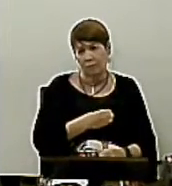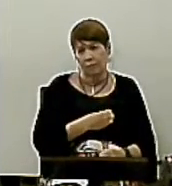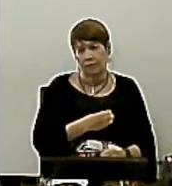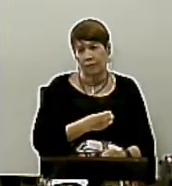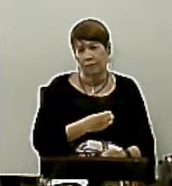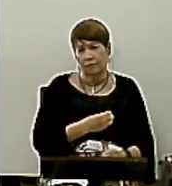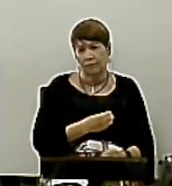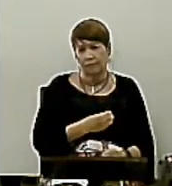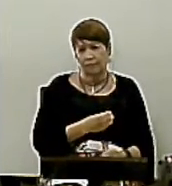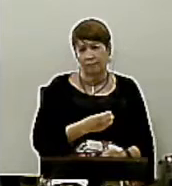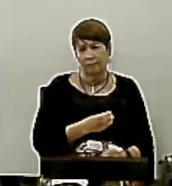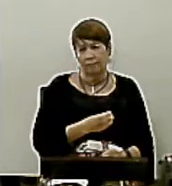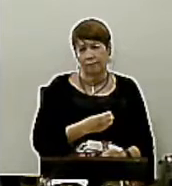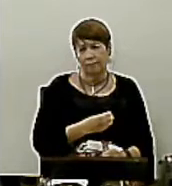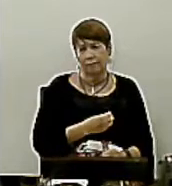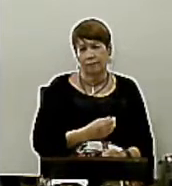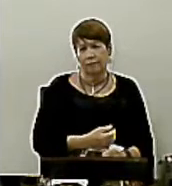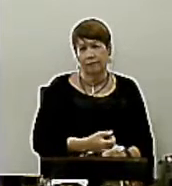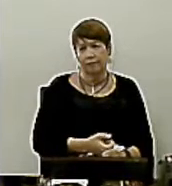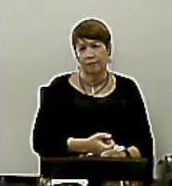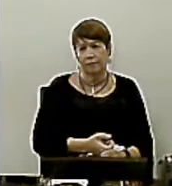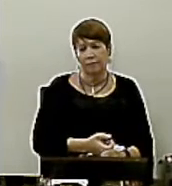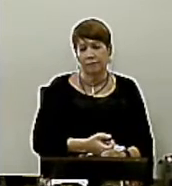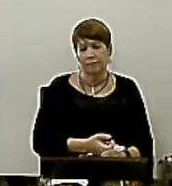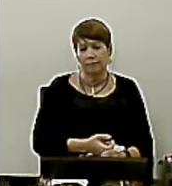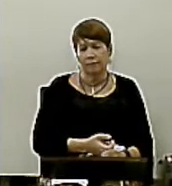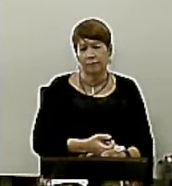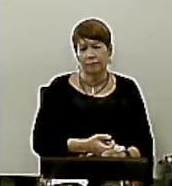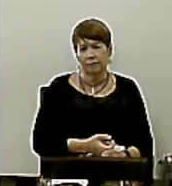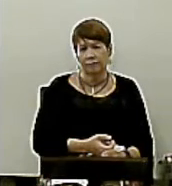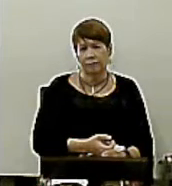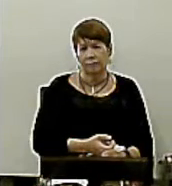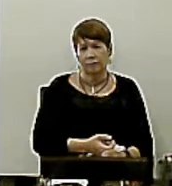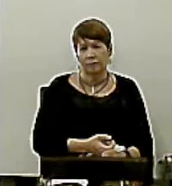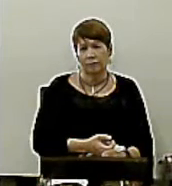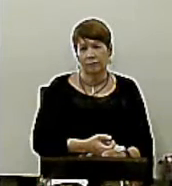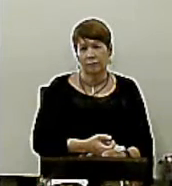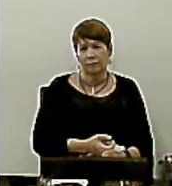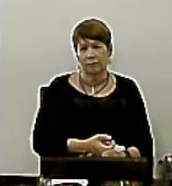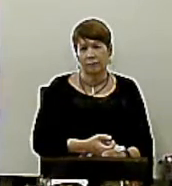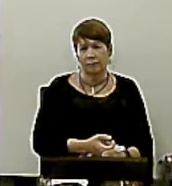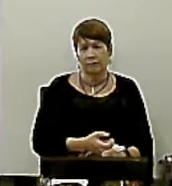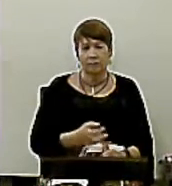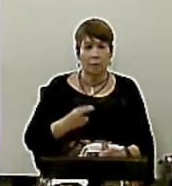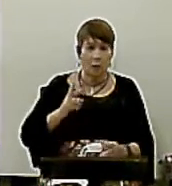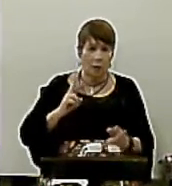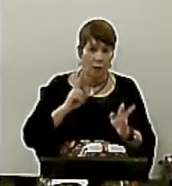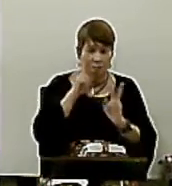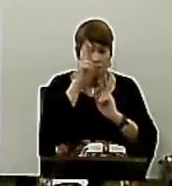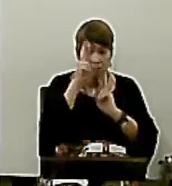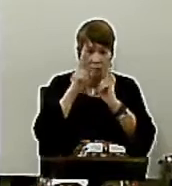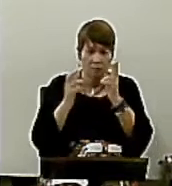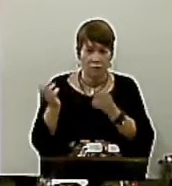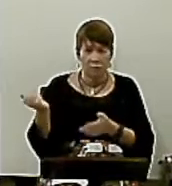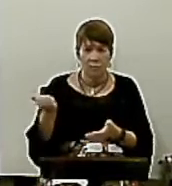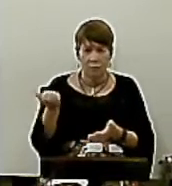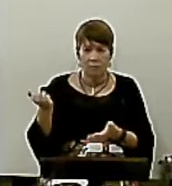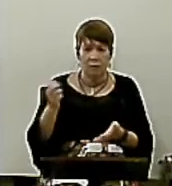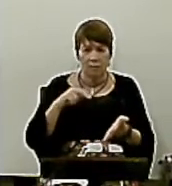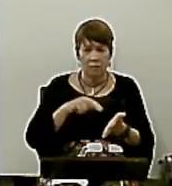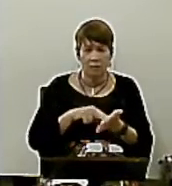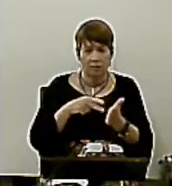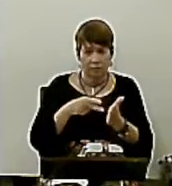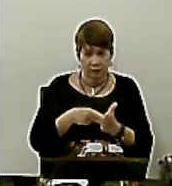A força Do querer É simplesmente Ceder aos apetites Da nossa